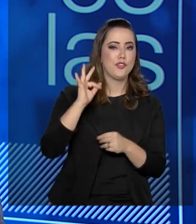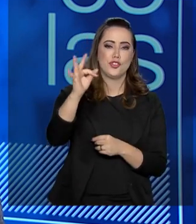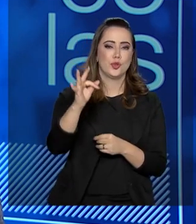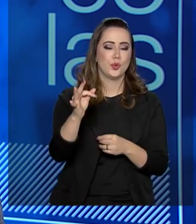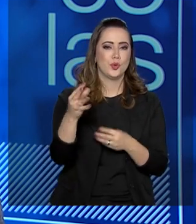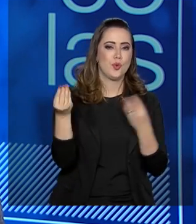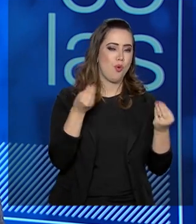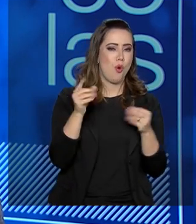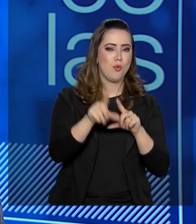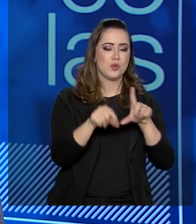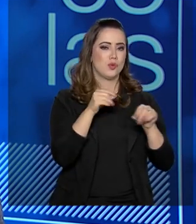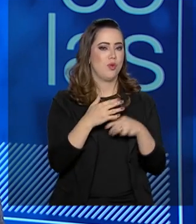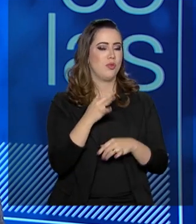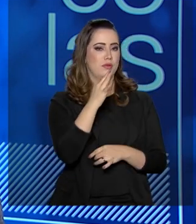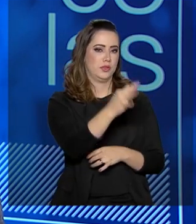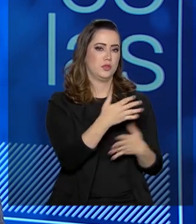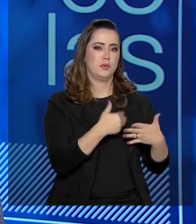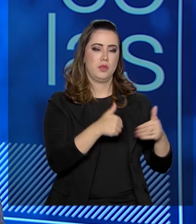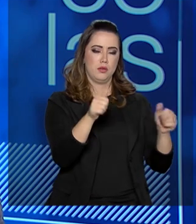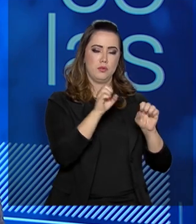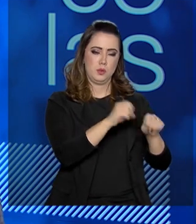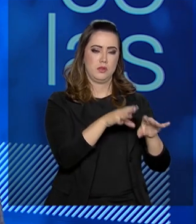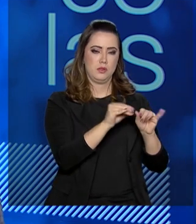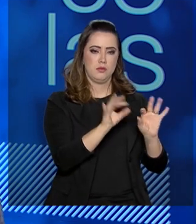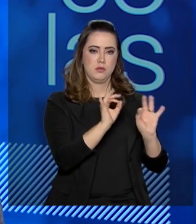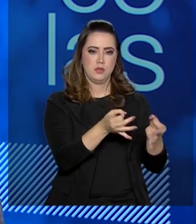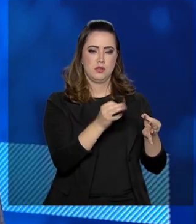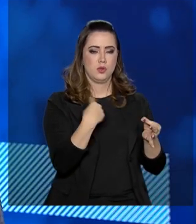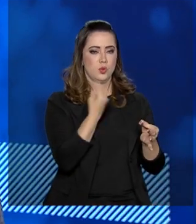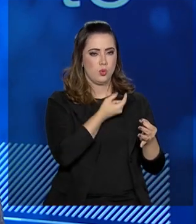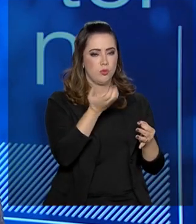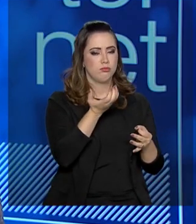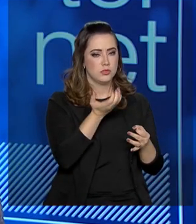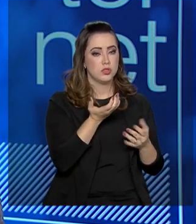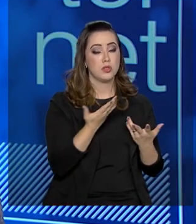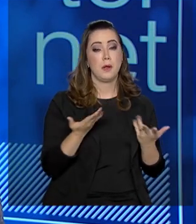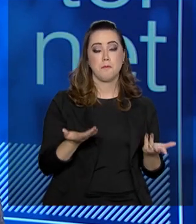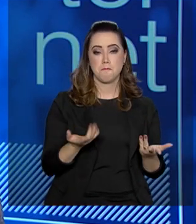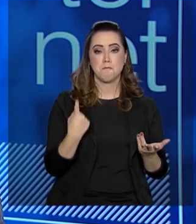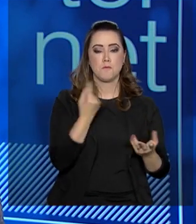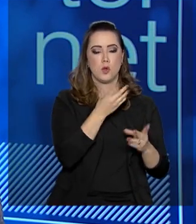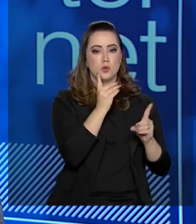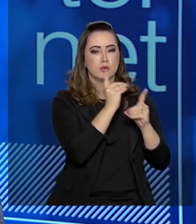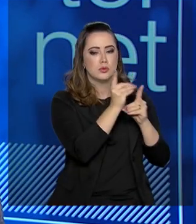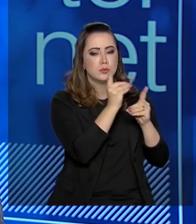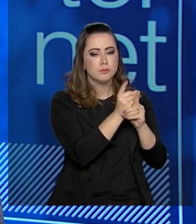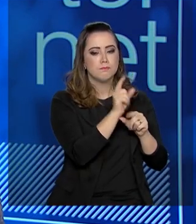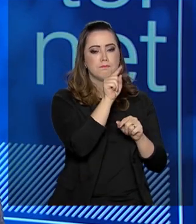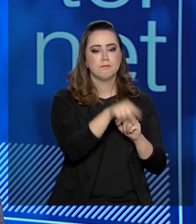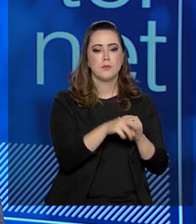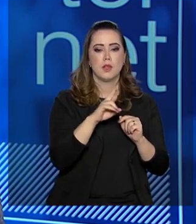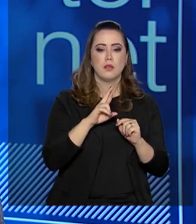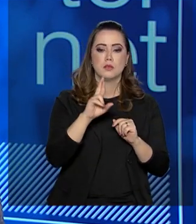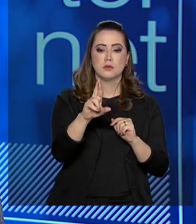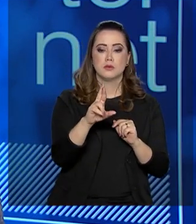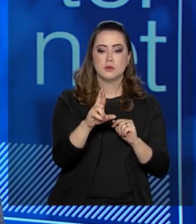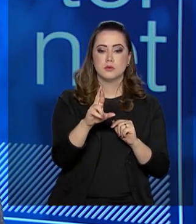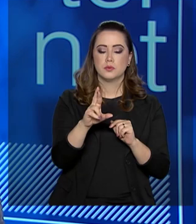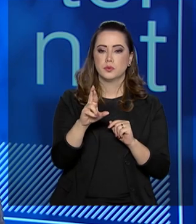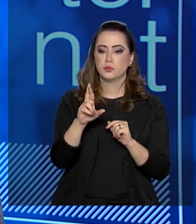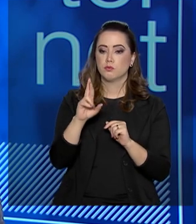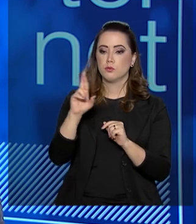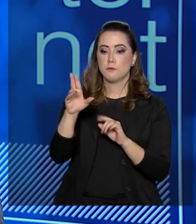caminhos para chegar a uma educação de qualidade como todos queremos. Nós temos encontrado referências de grande